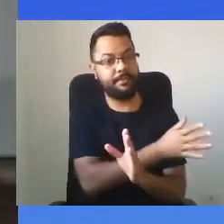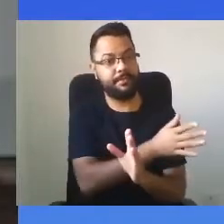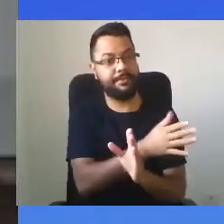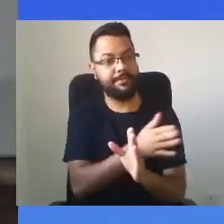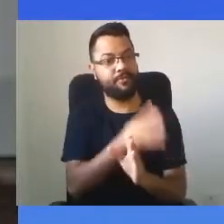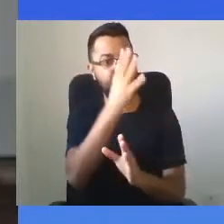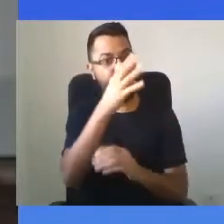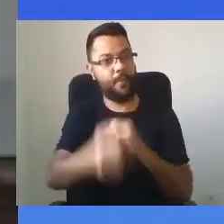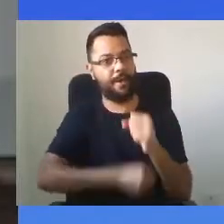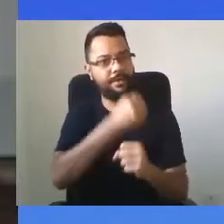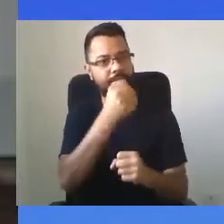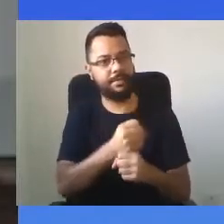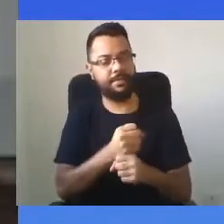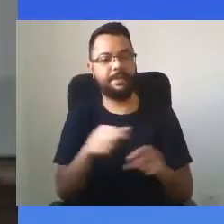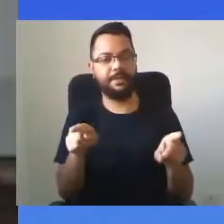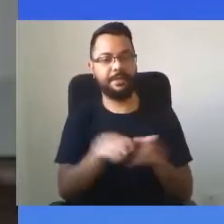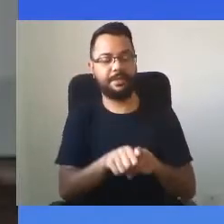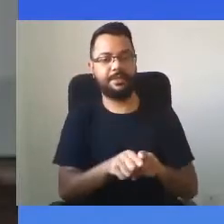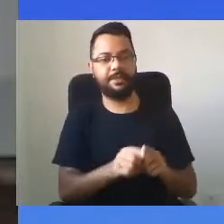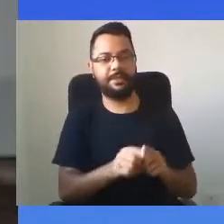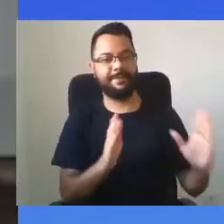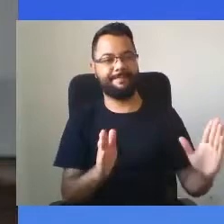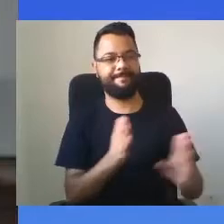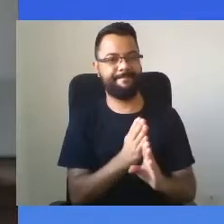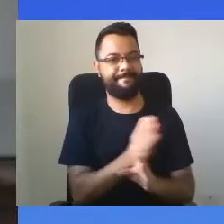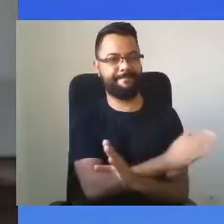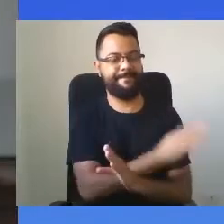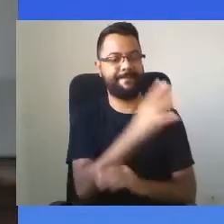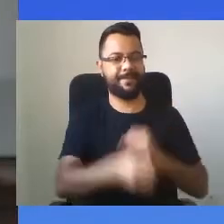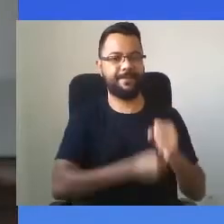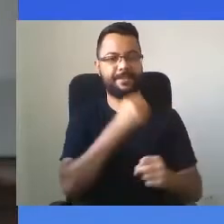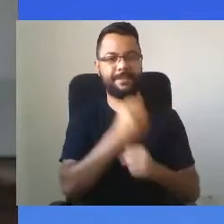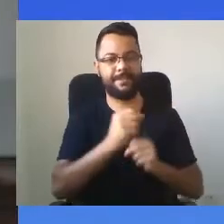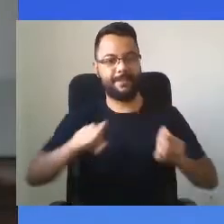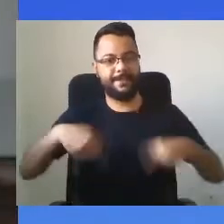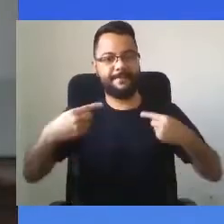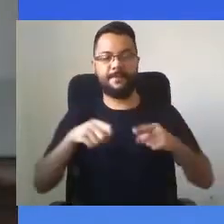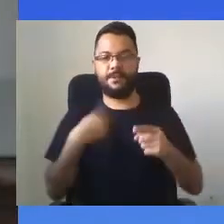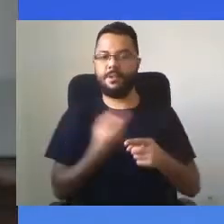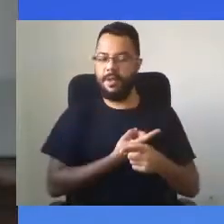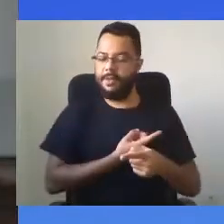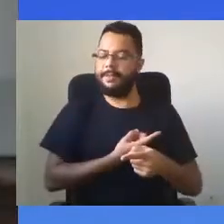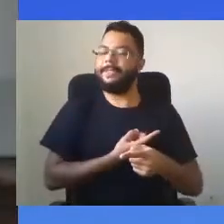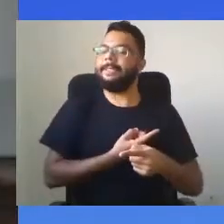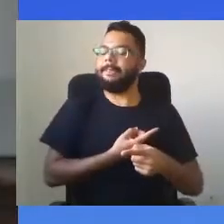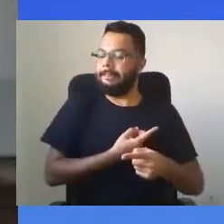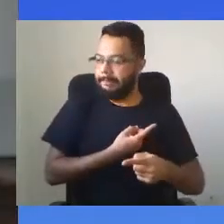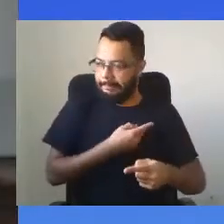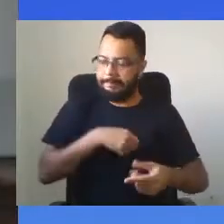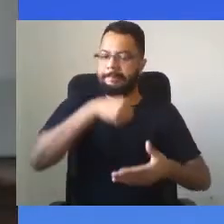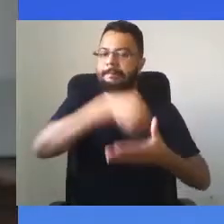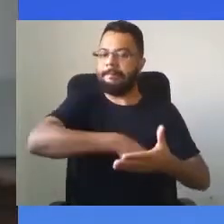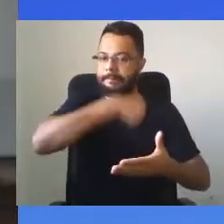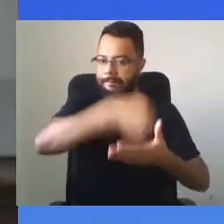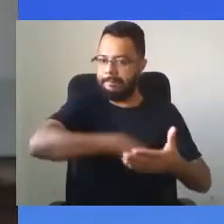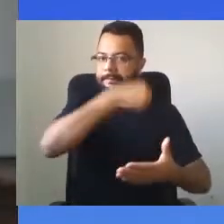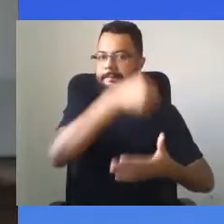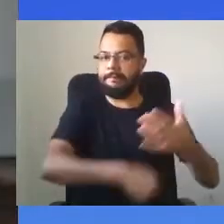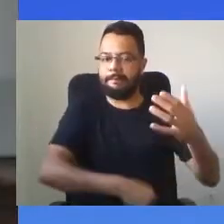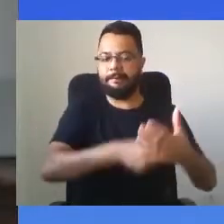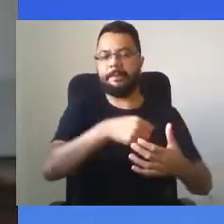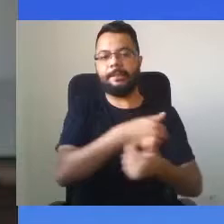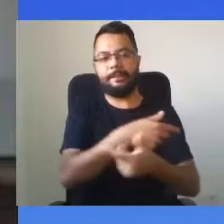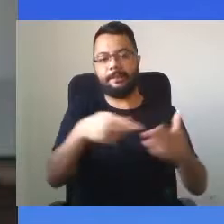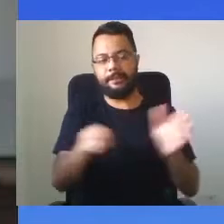Foram anos desafiadores. Tivemos que travar grandes batalhas e a UFPR cumpriu seu papel